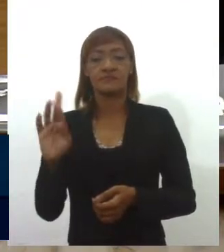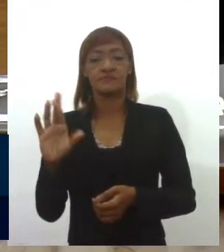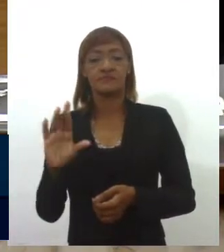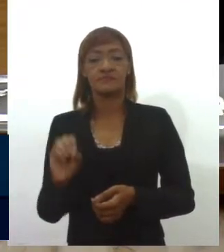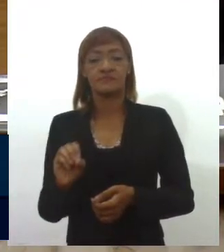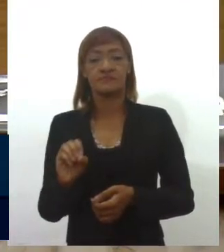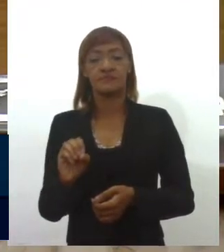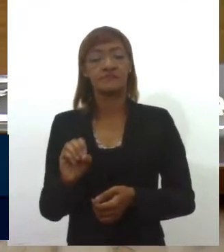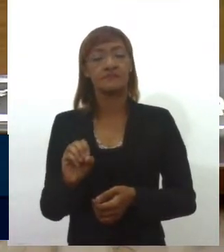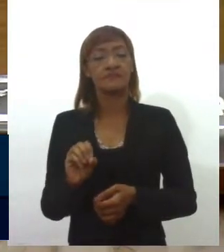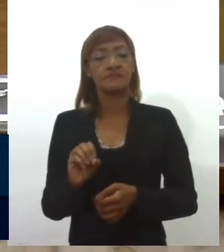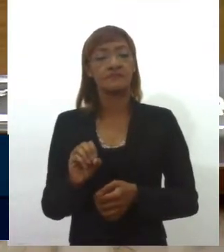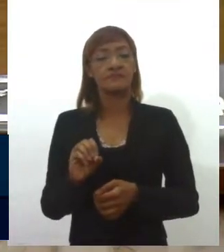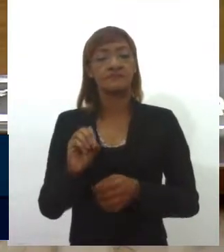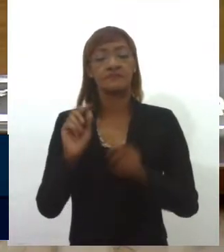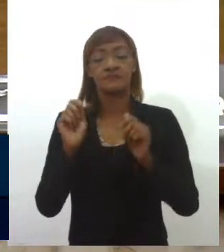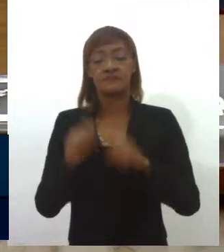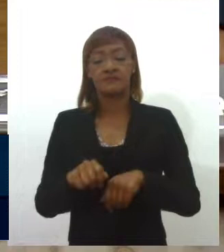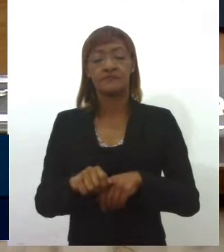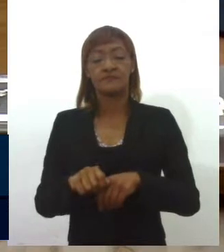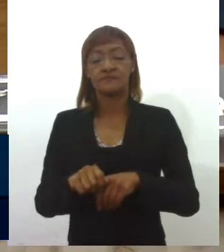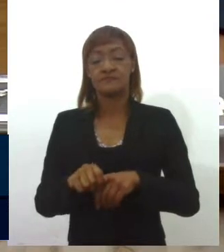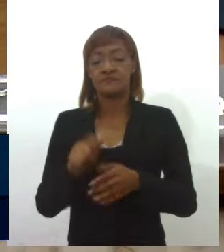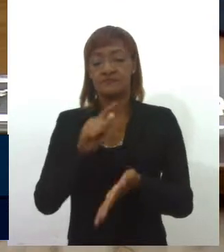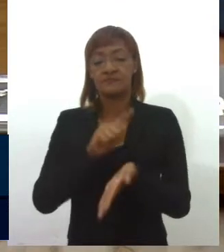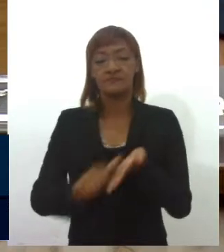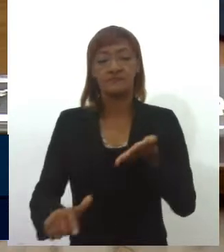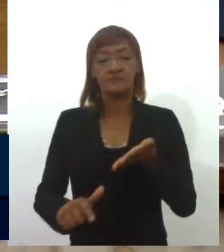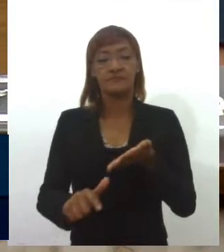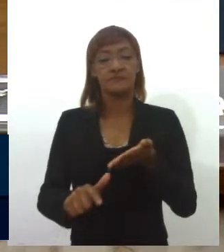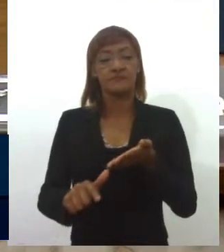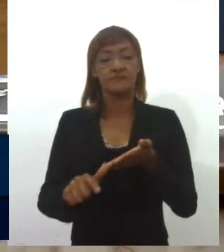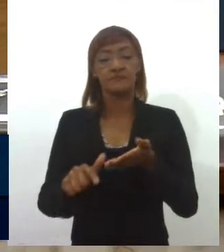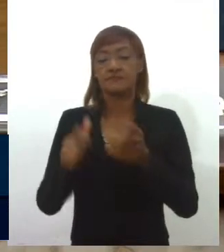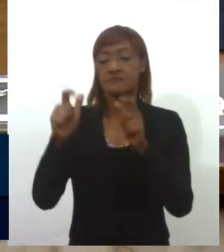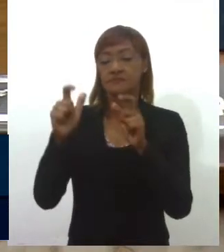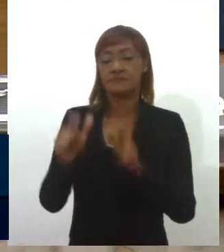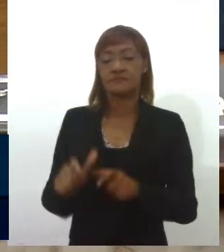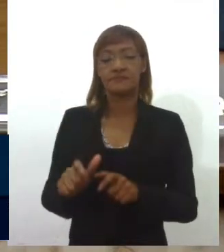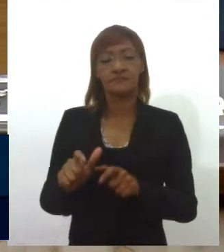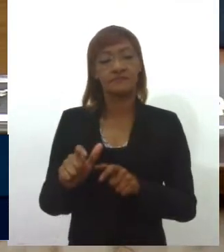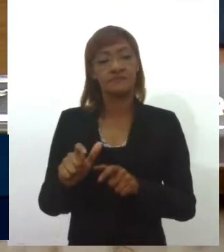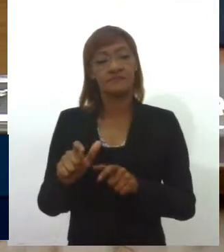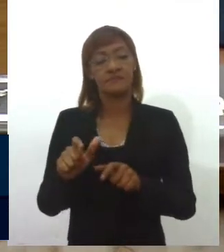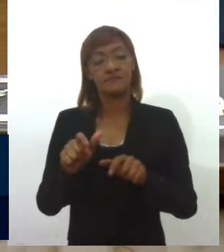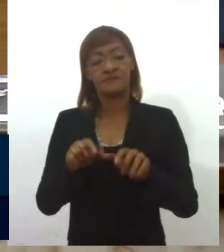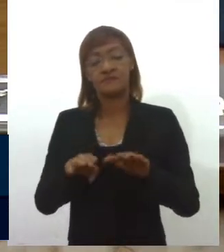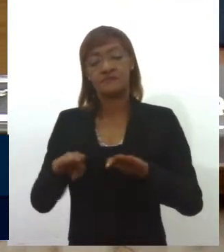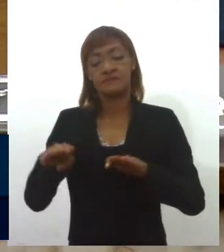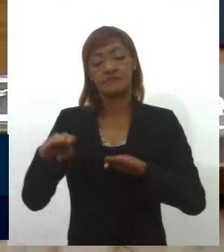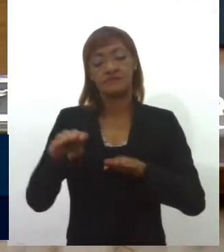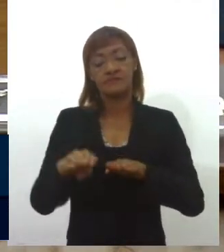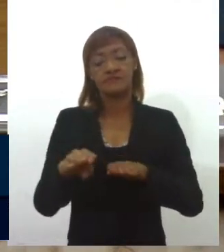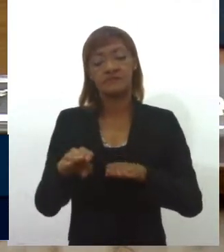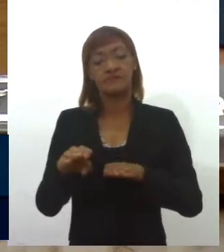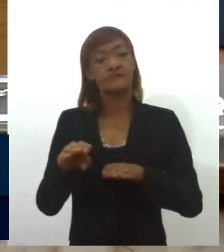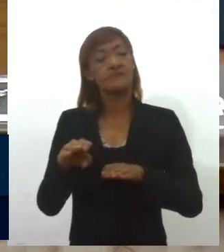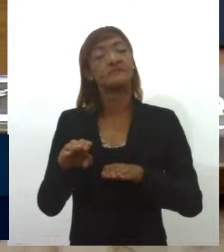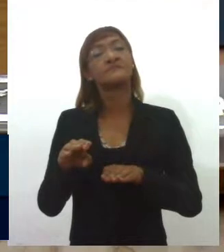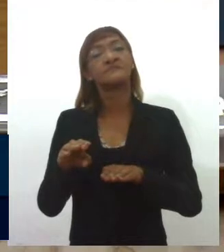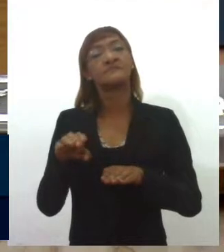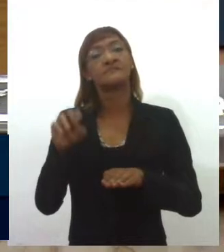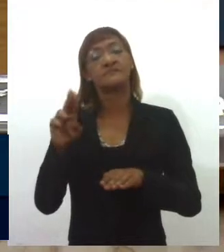Arroçagem da Vegetação e Limpeza do Acostamento do Anel Viário Ceramista e o